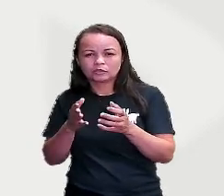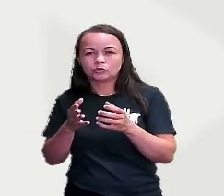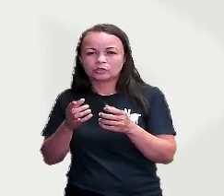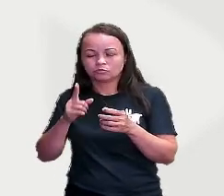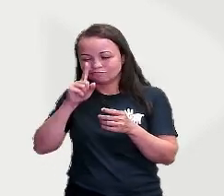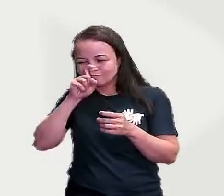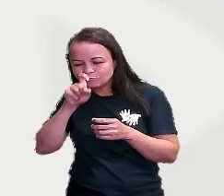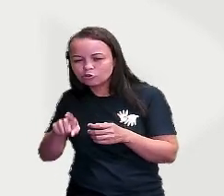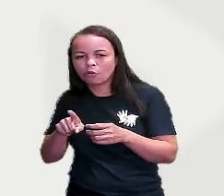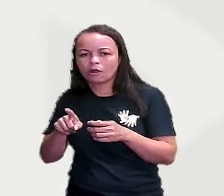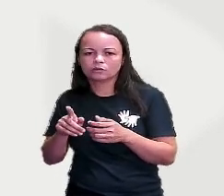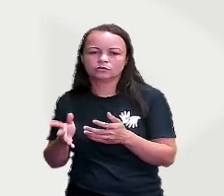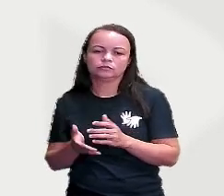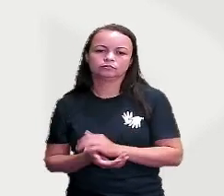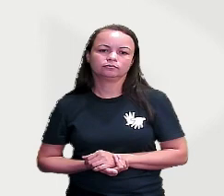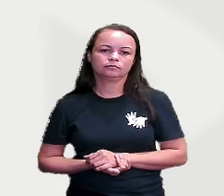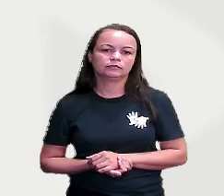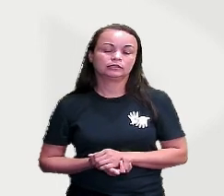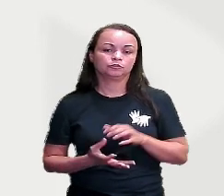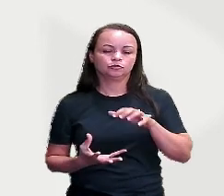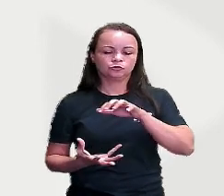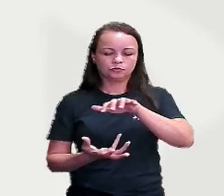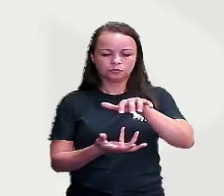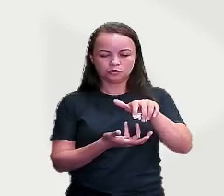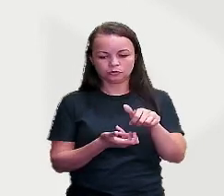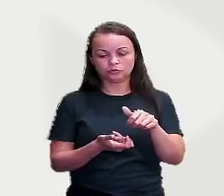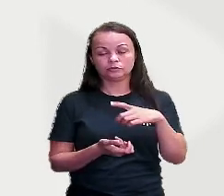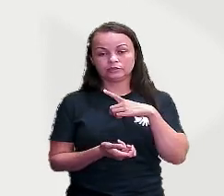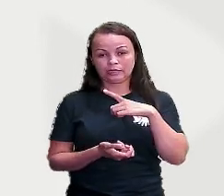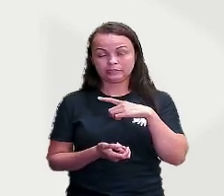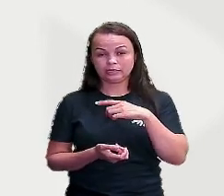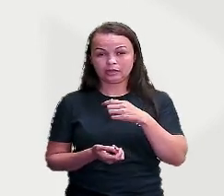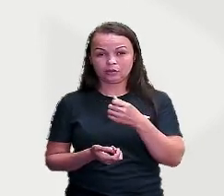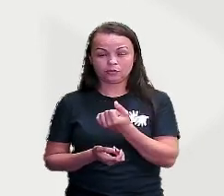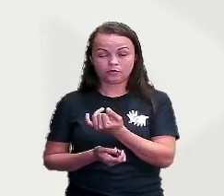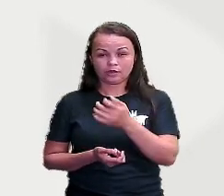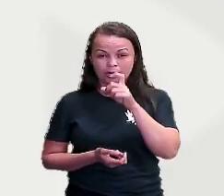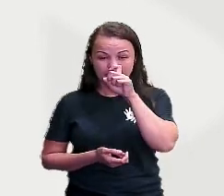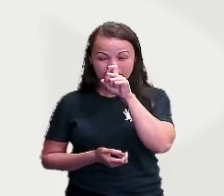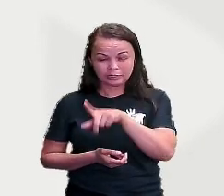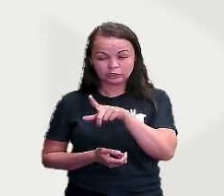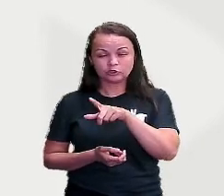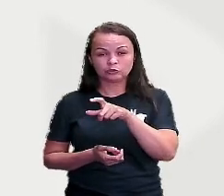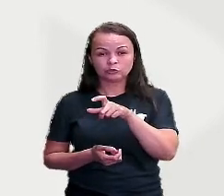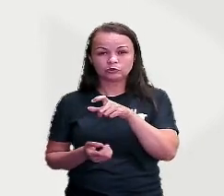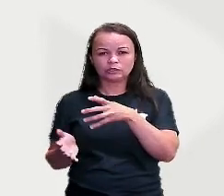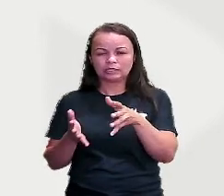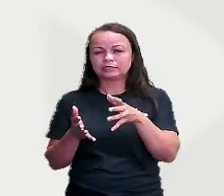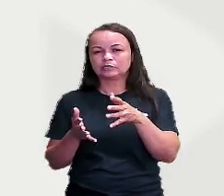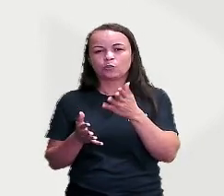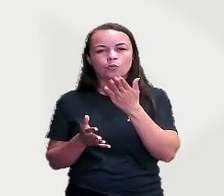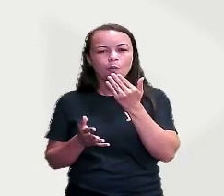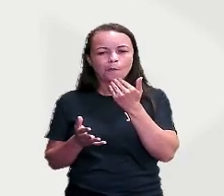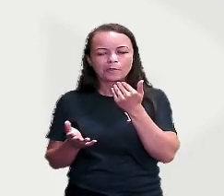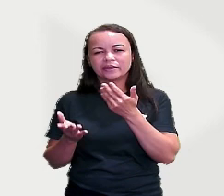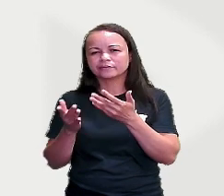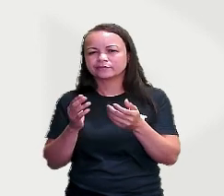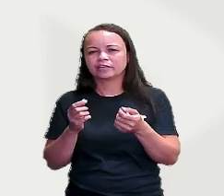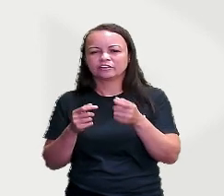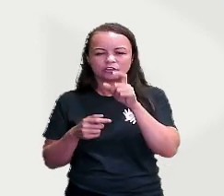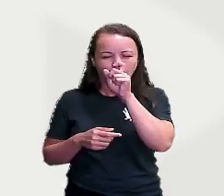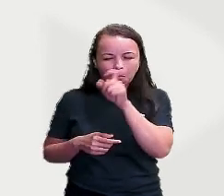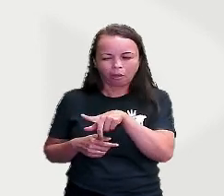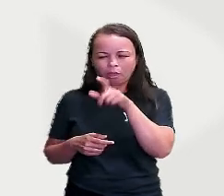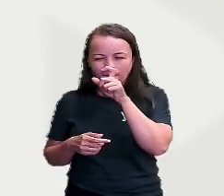Então assim, no mundo, né? Tem essa quantidade aí de lixos, gente, que são alimentos desperdiçados. Como a gente viu